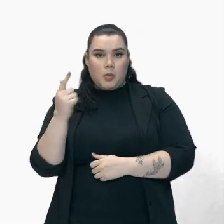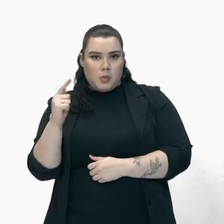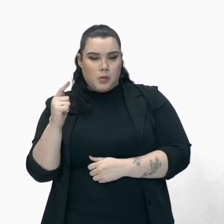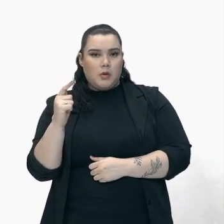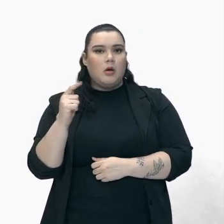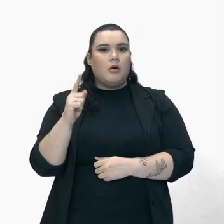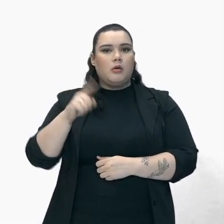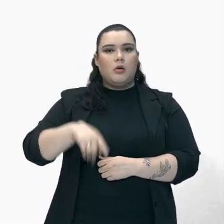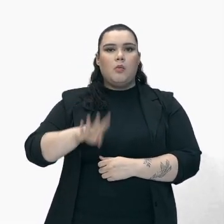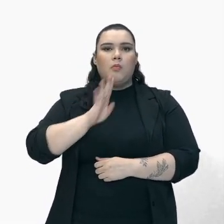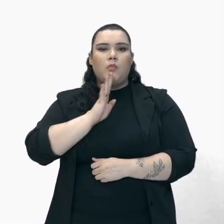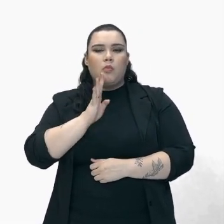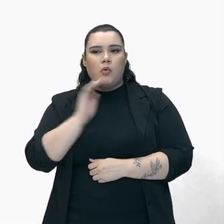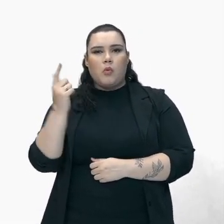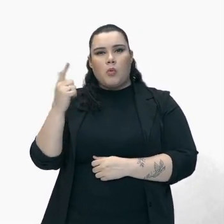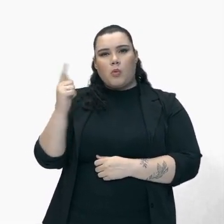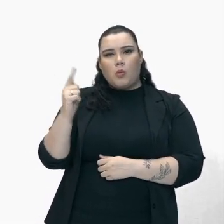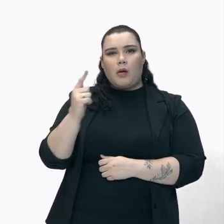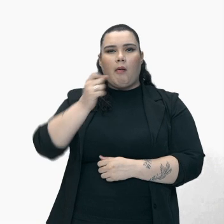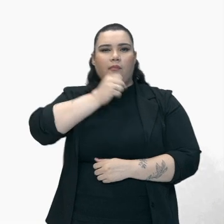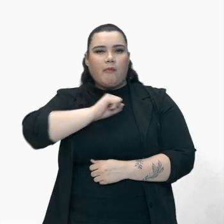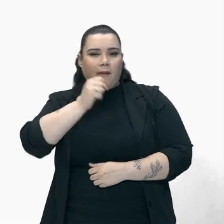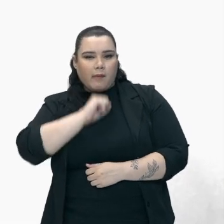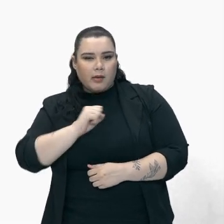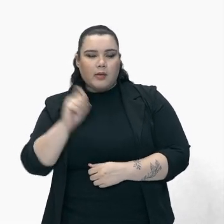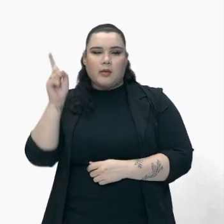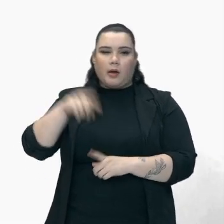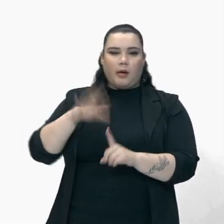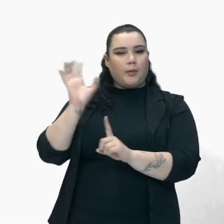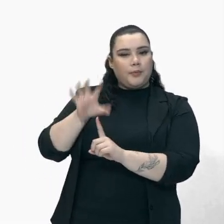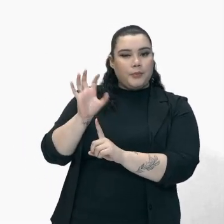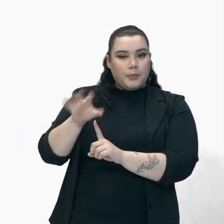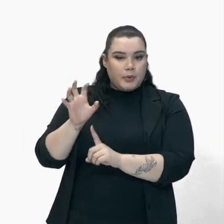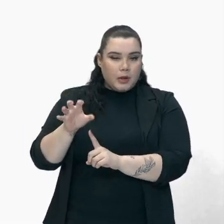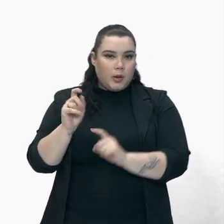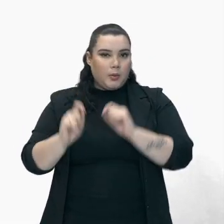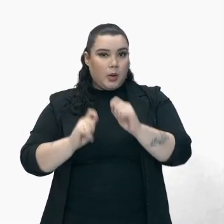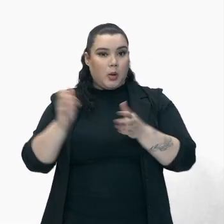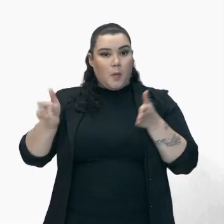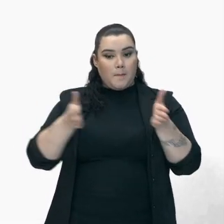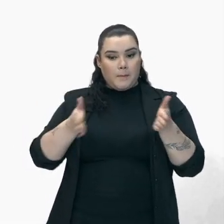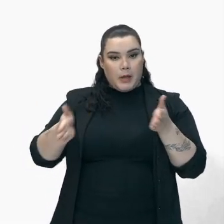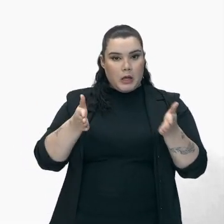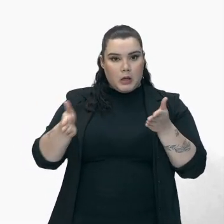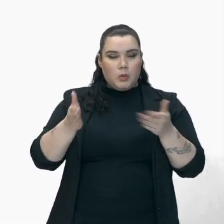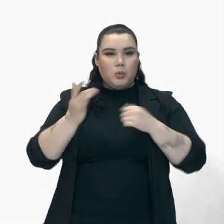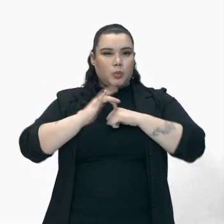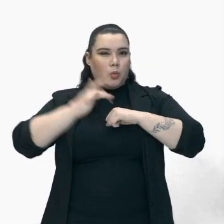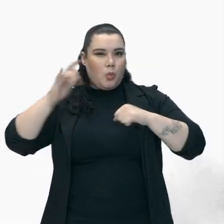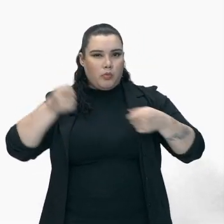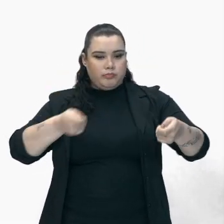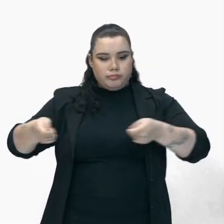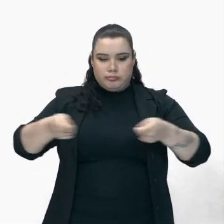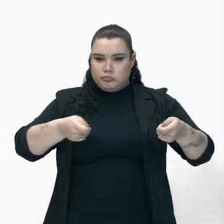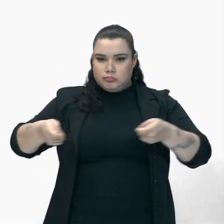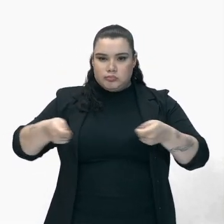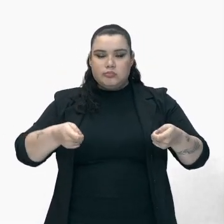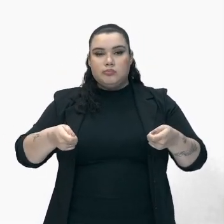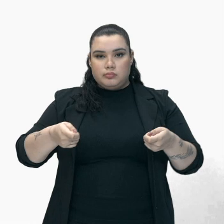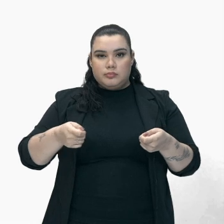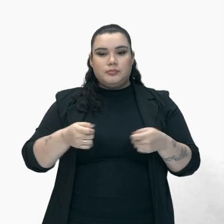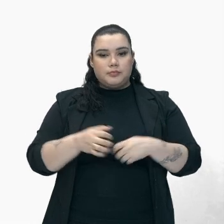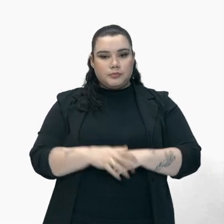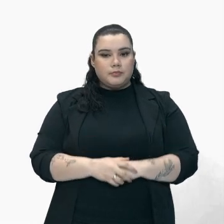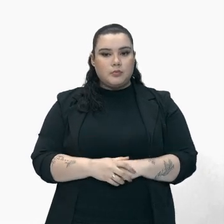como Goiás Velha Que também foi ali Influenciada diretamente Pelo ciclo Pelo esse momento Da mineração no Brasil E também